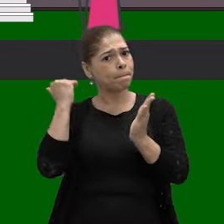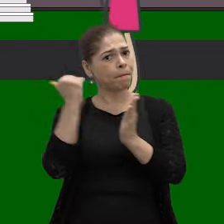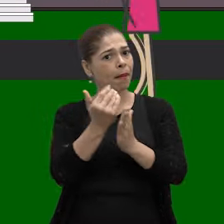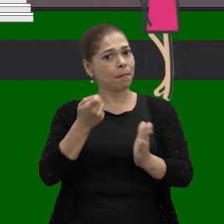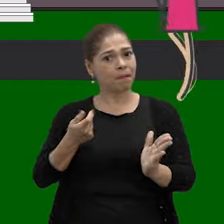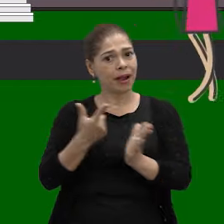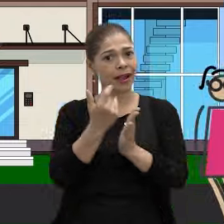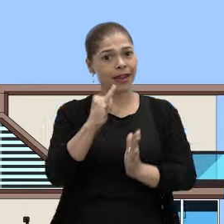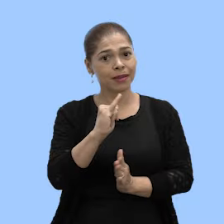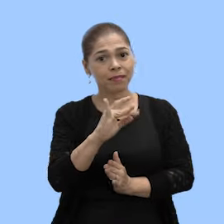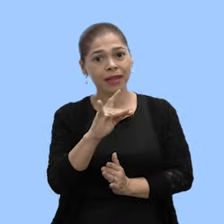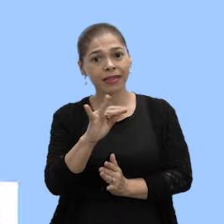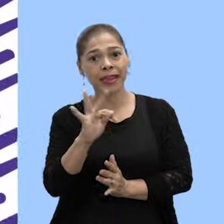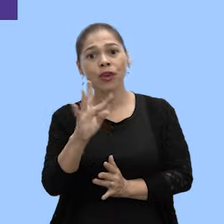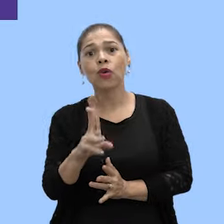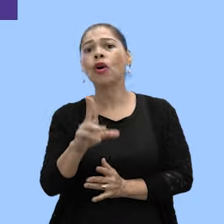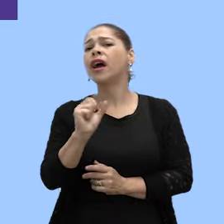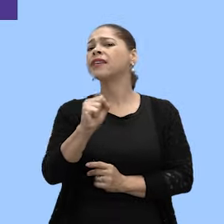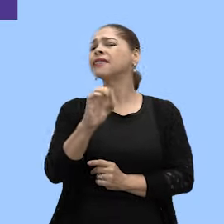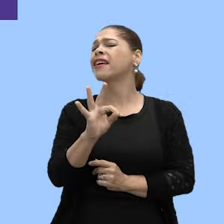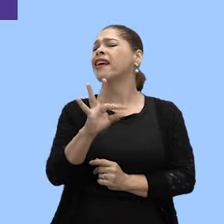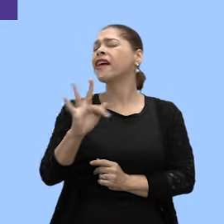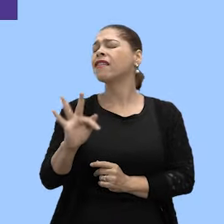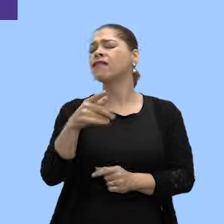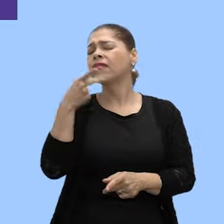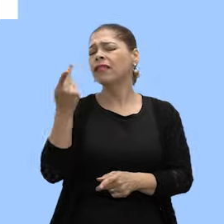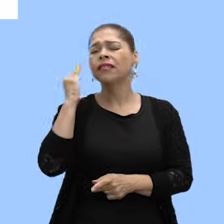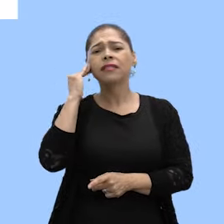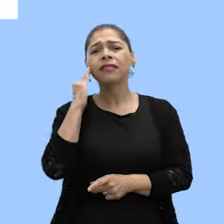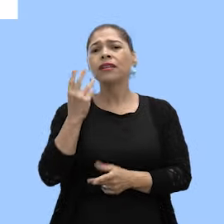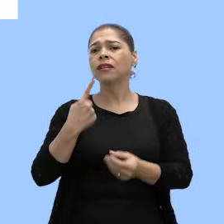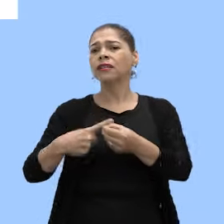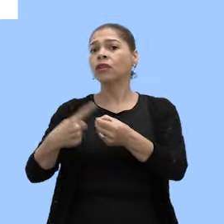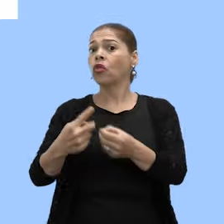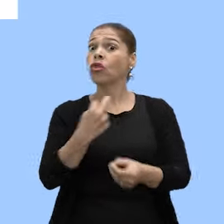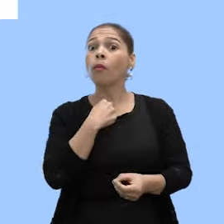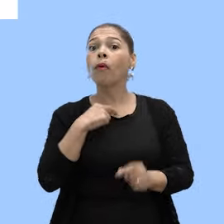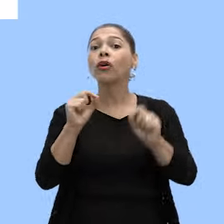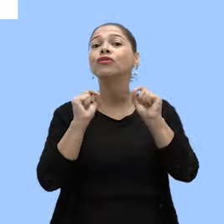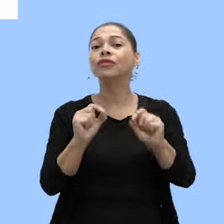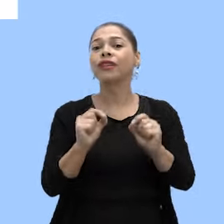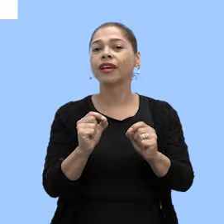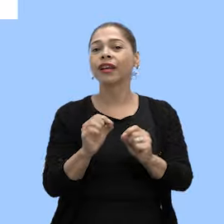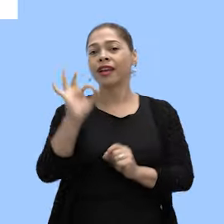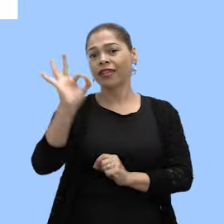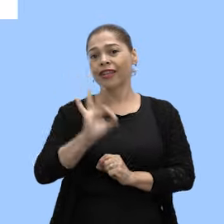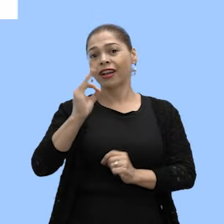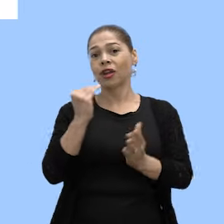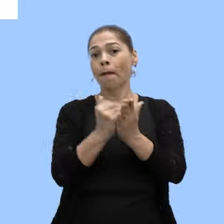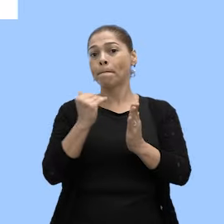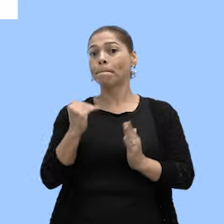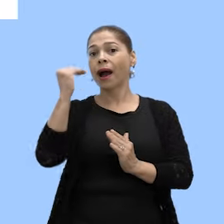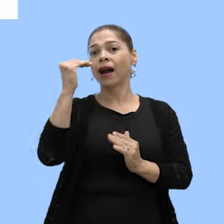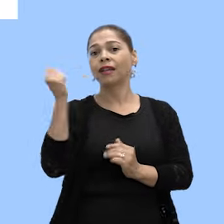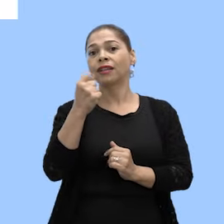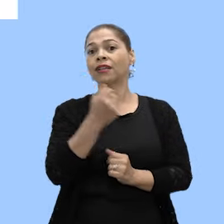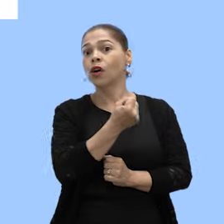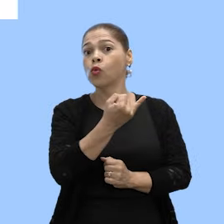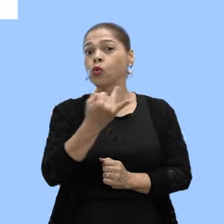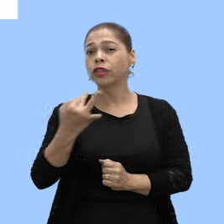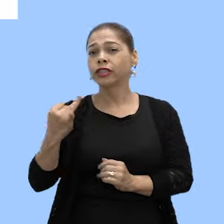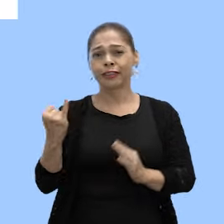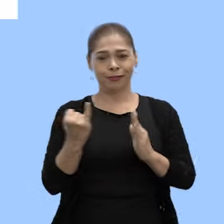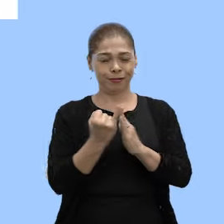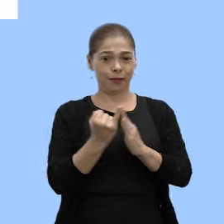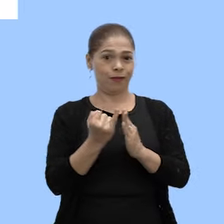alíquotas mais elevadas para ele. Por outro lado, o STF tem o entendimento de que o município não pode estabelecer alíquotas mais